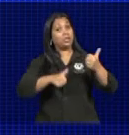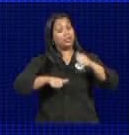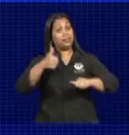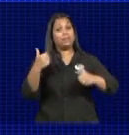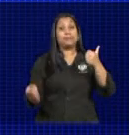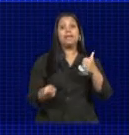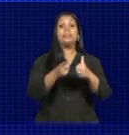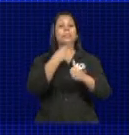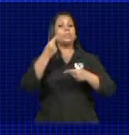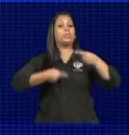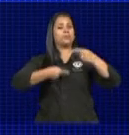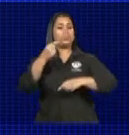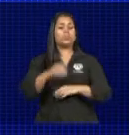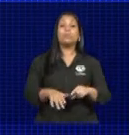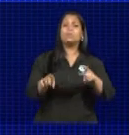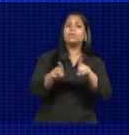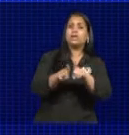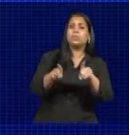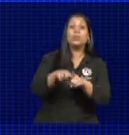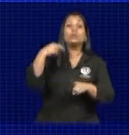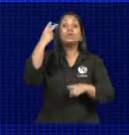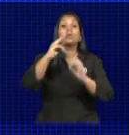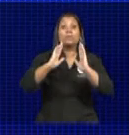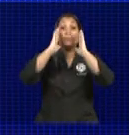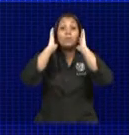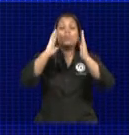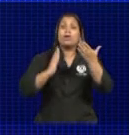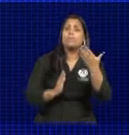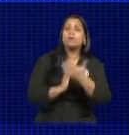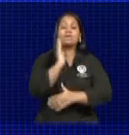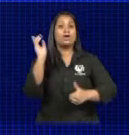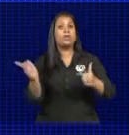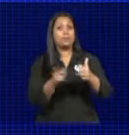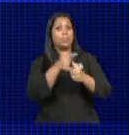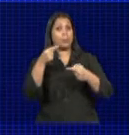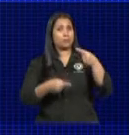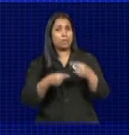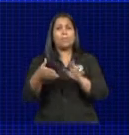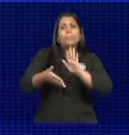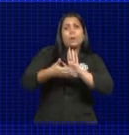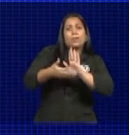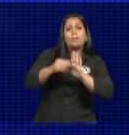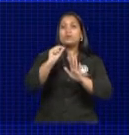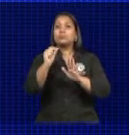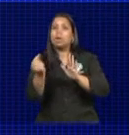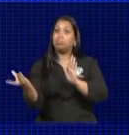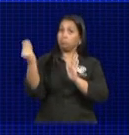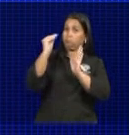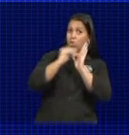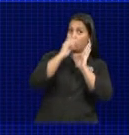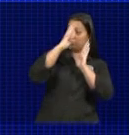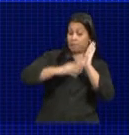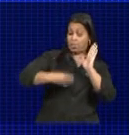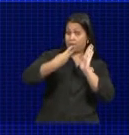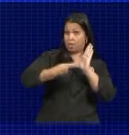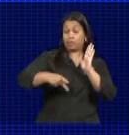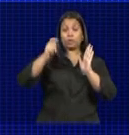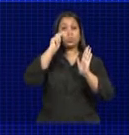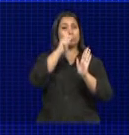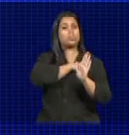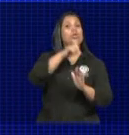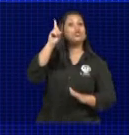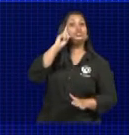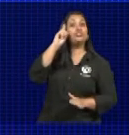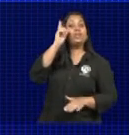em primeiro turno. Também de Paulo Paulera, foi aprovada em primeira discussão proposta que inclui no calendário oficial do município